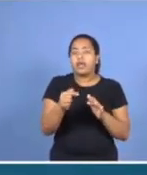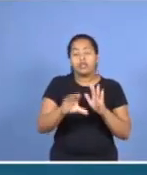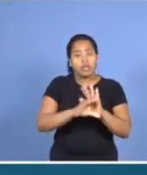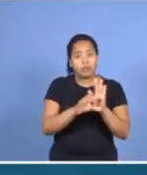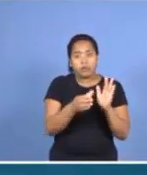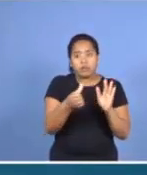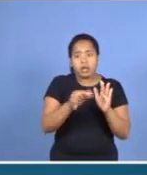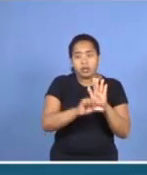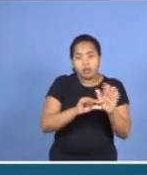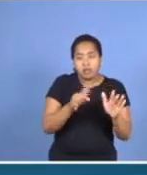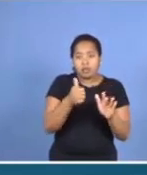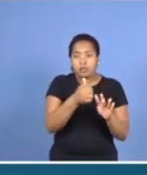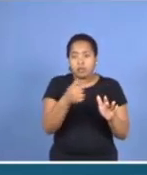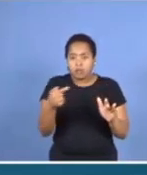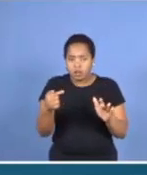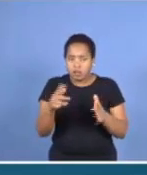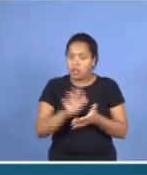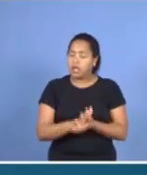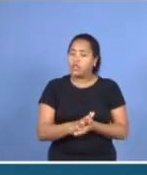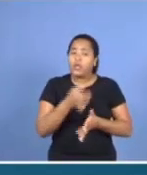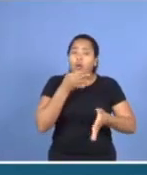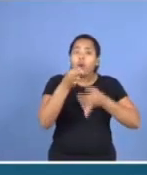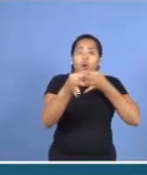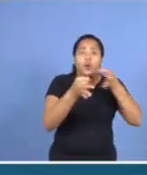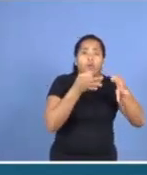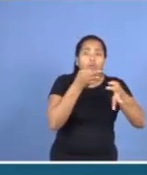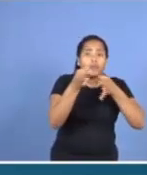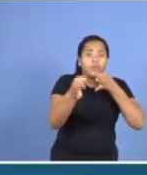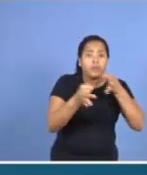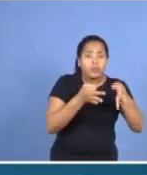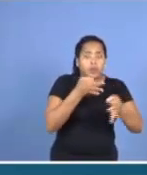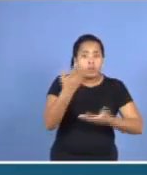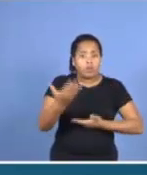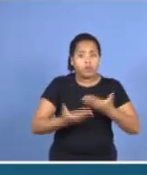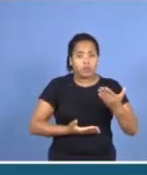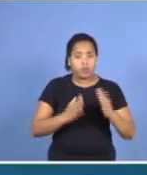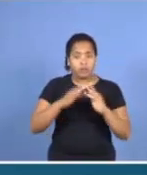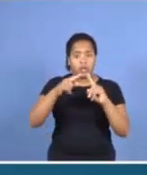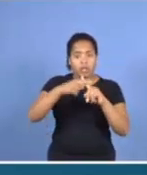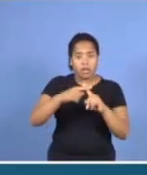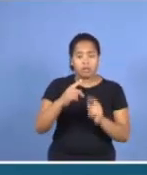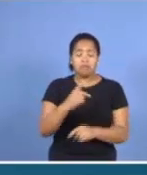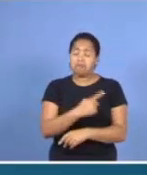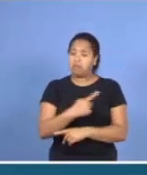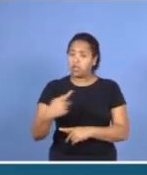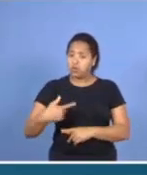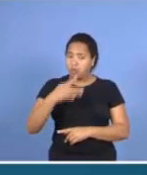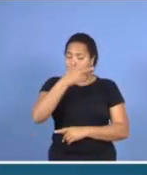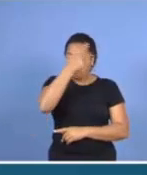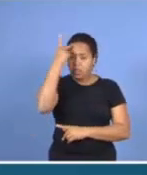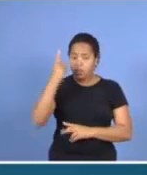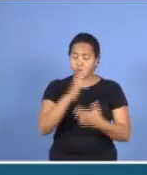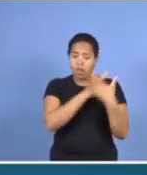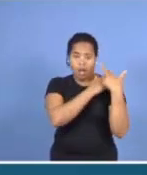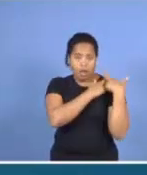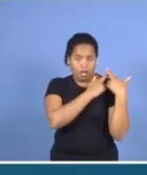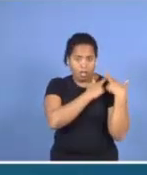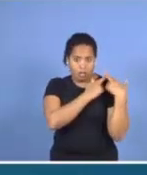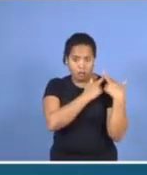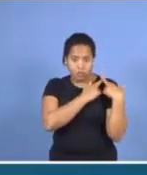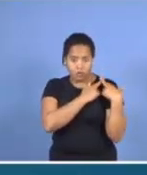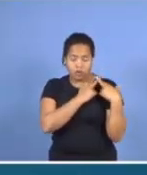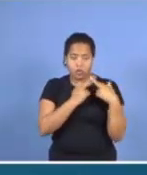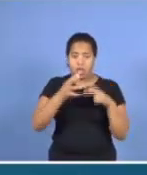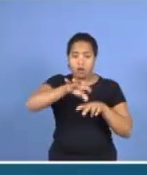sugestão que podemos dar para os irmãos nas igrejas, é o pastor, ou quem estiver à frente, dividir ali o grupo de